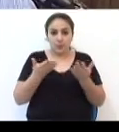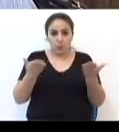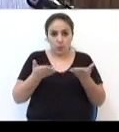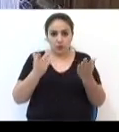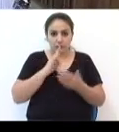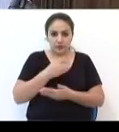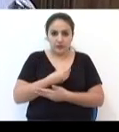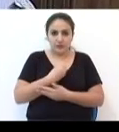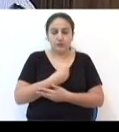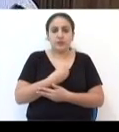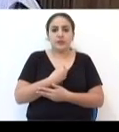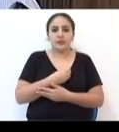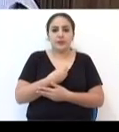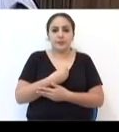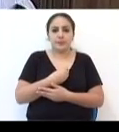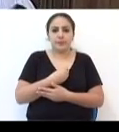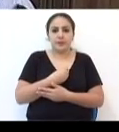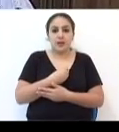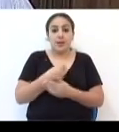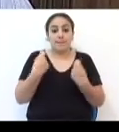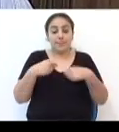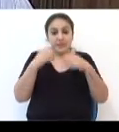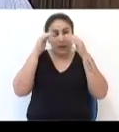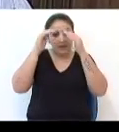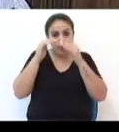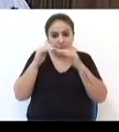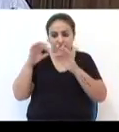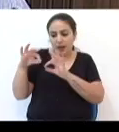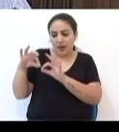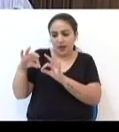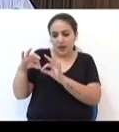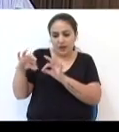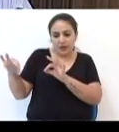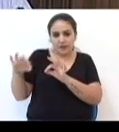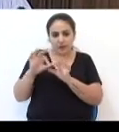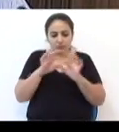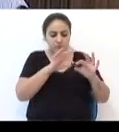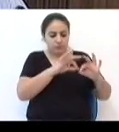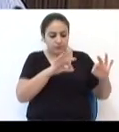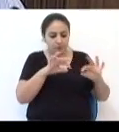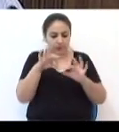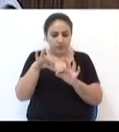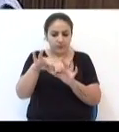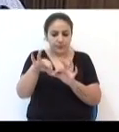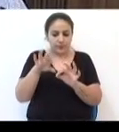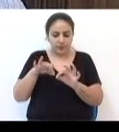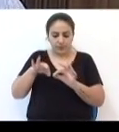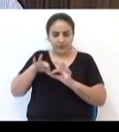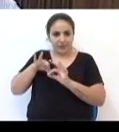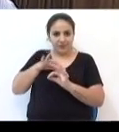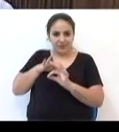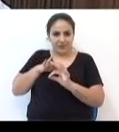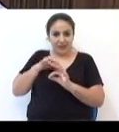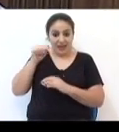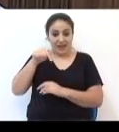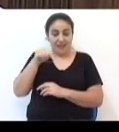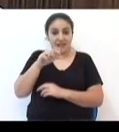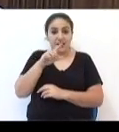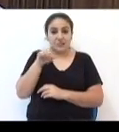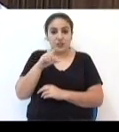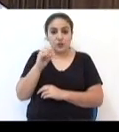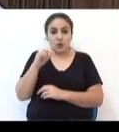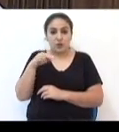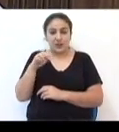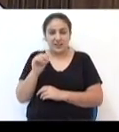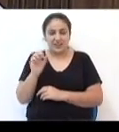Hoje ela exige recursos laterais, frontais e de fundo, mas essas zonas onde estão as